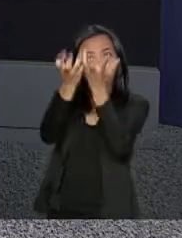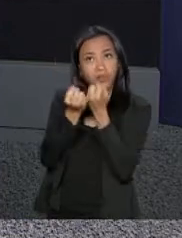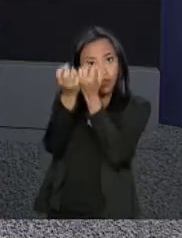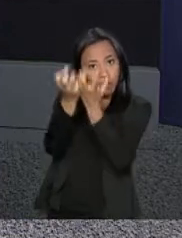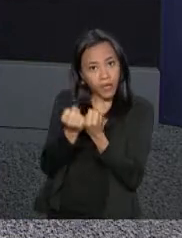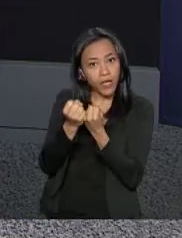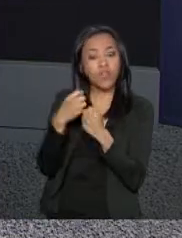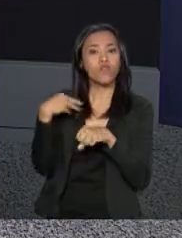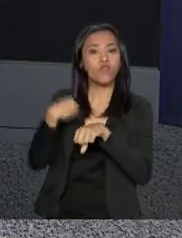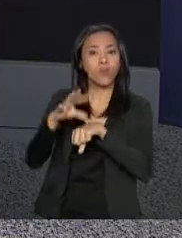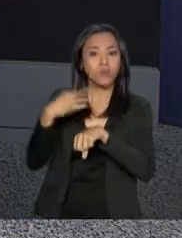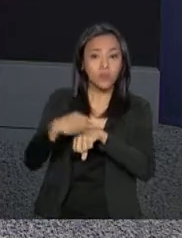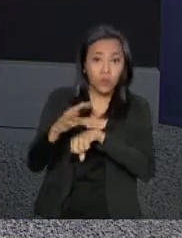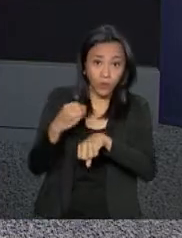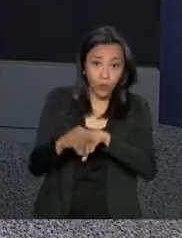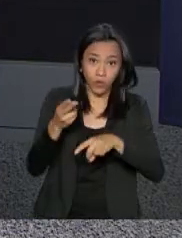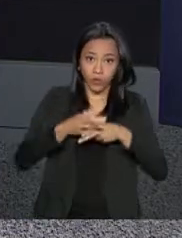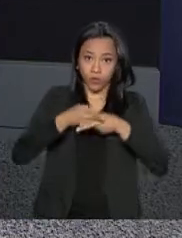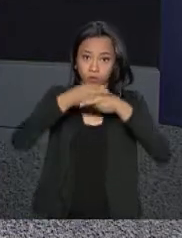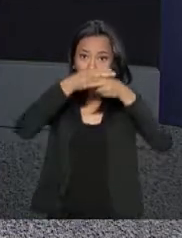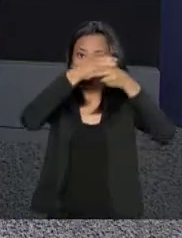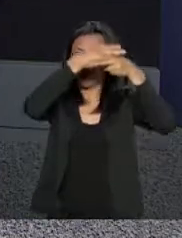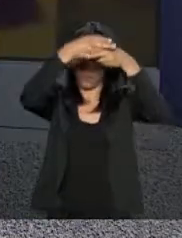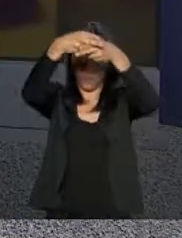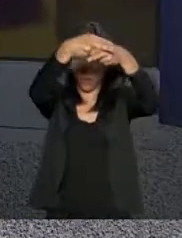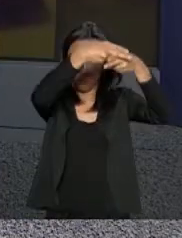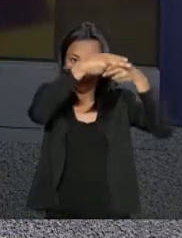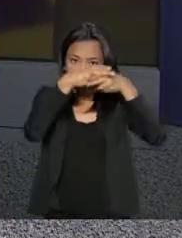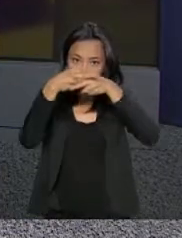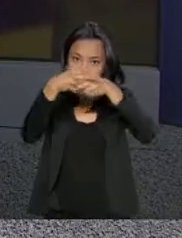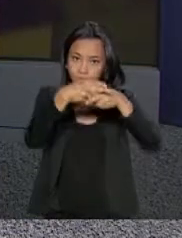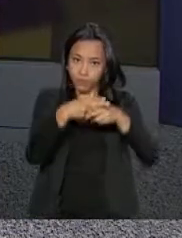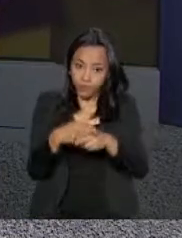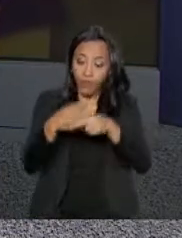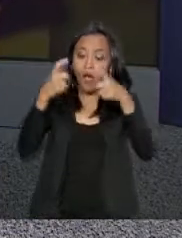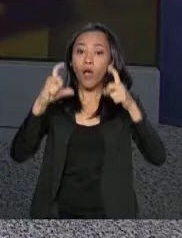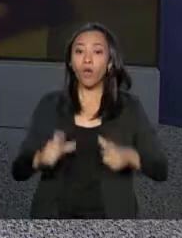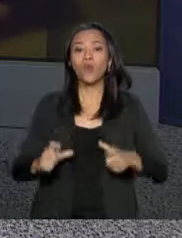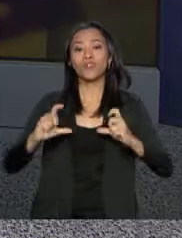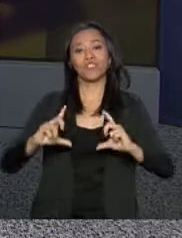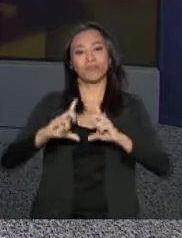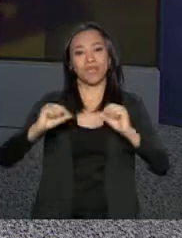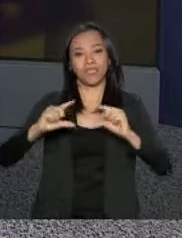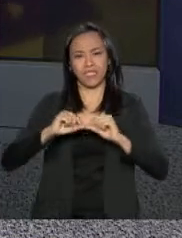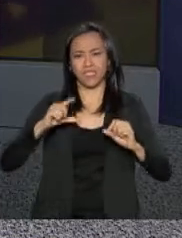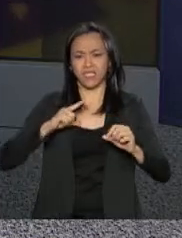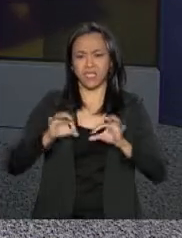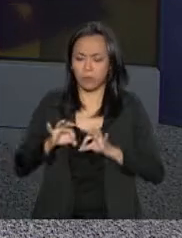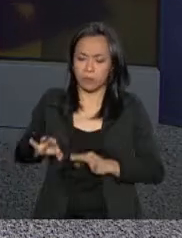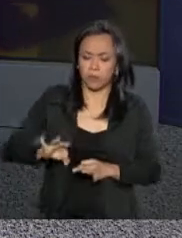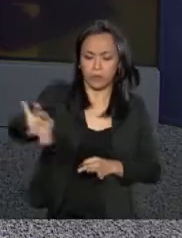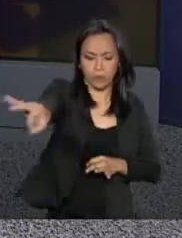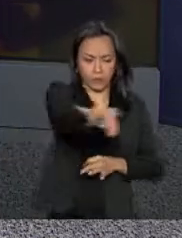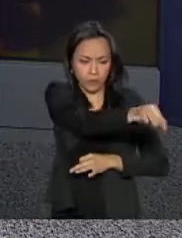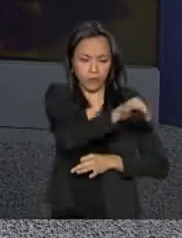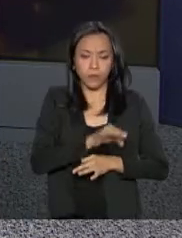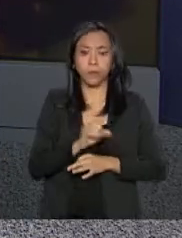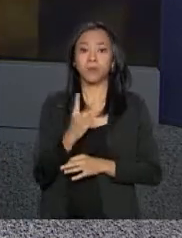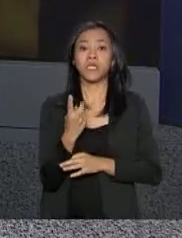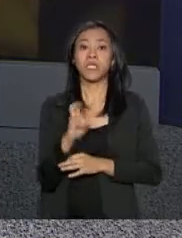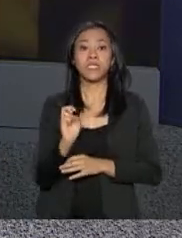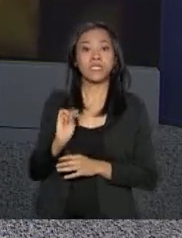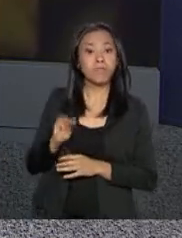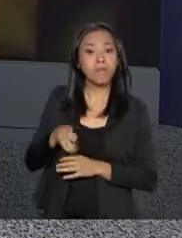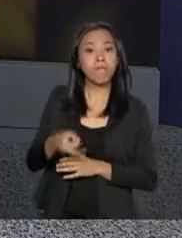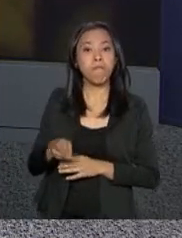dados do satélite geoestacionário brasileiro. A estrutura localizada em Brasília tem 15 mil metros quadrados e conta com equipamentos